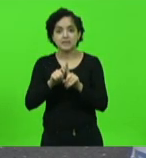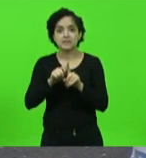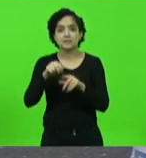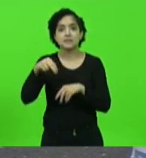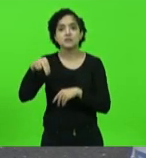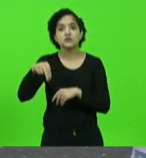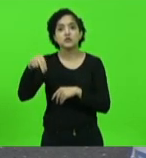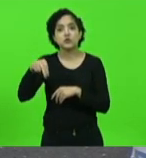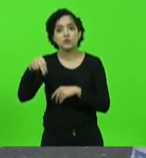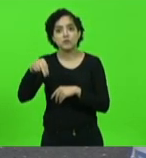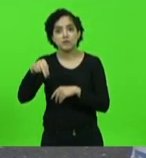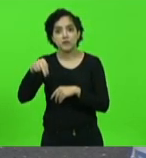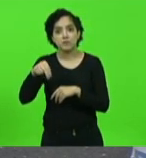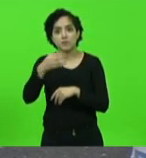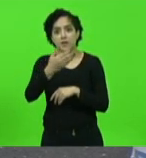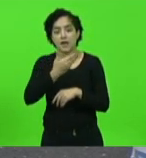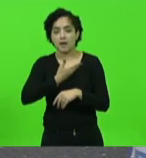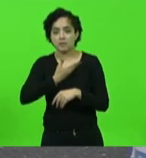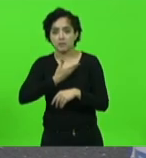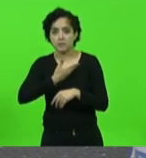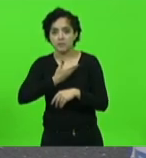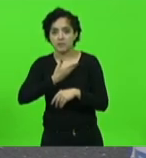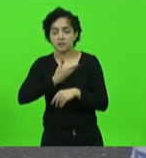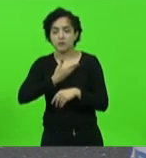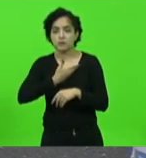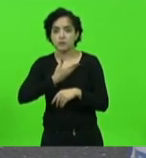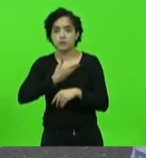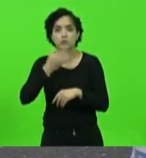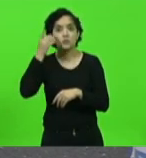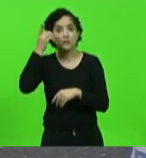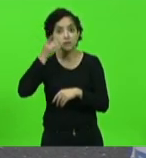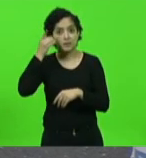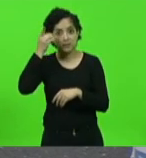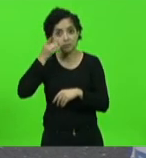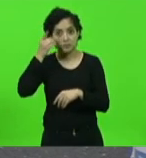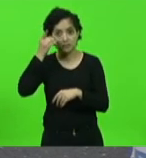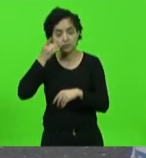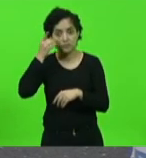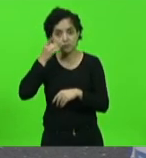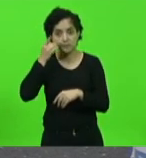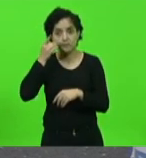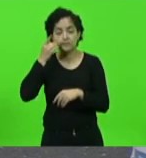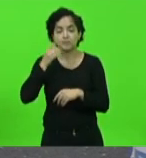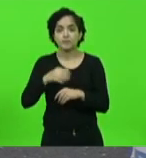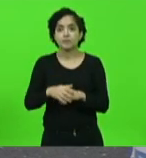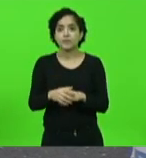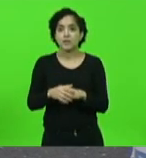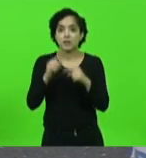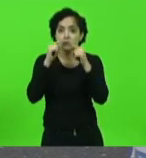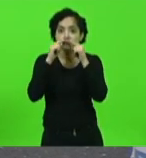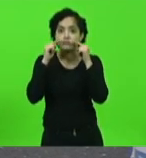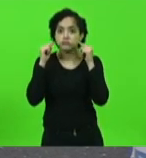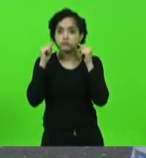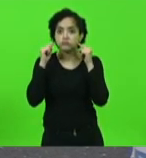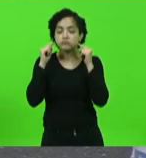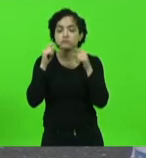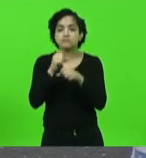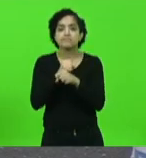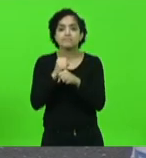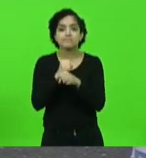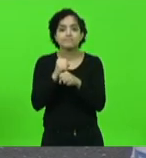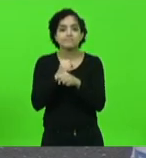nosso colega e amigo deputado Romildo Titon completou 45